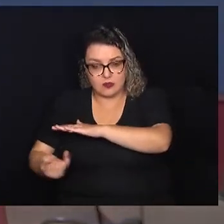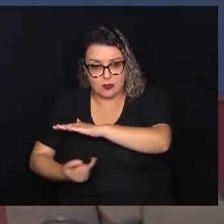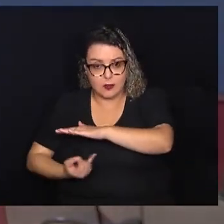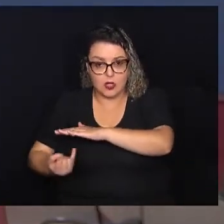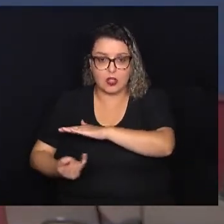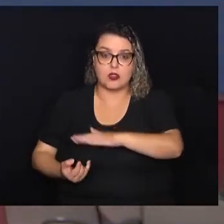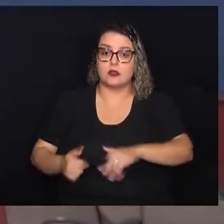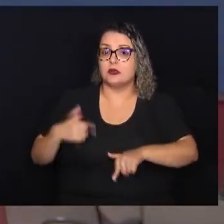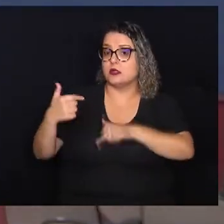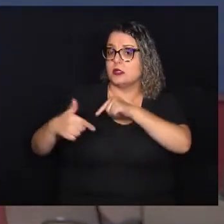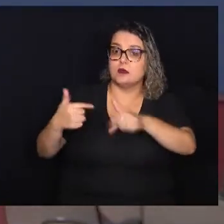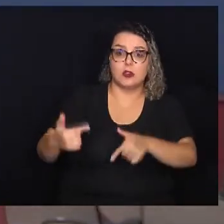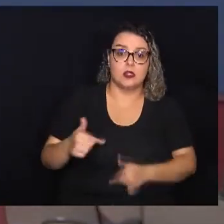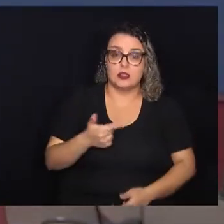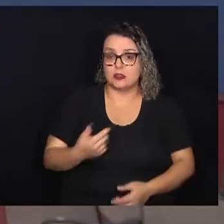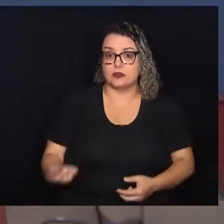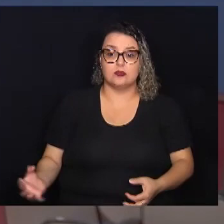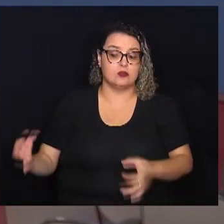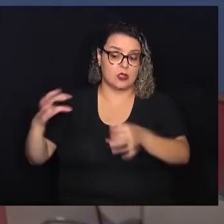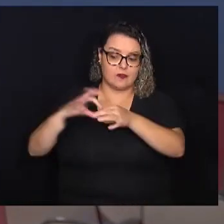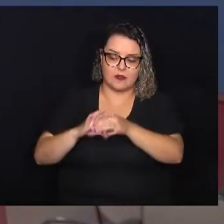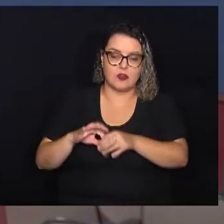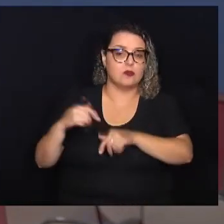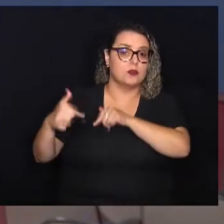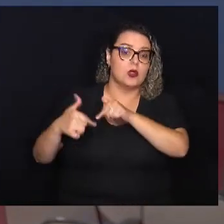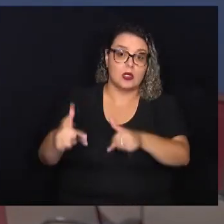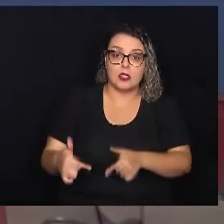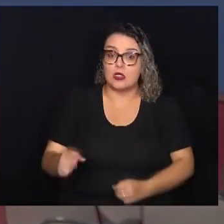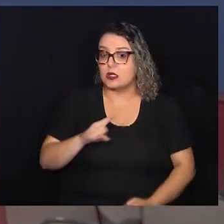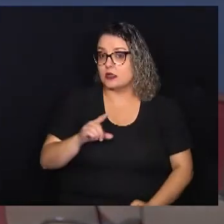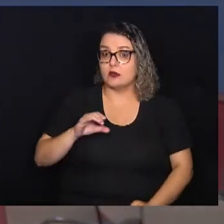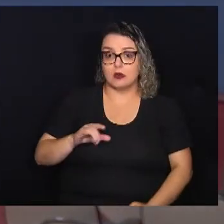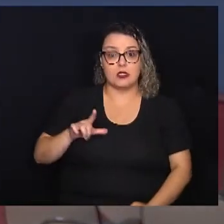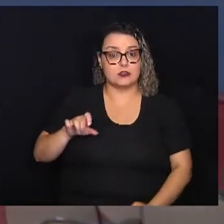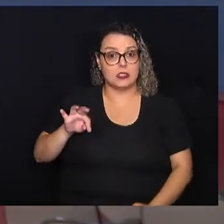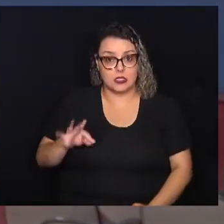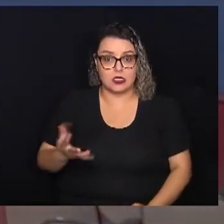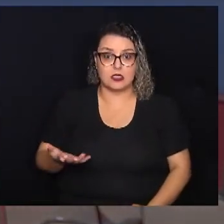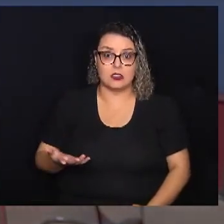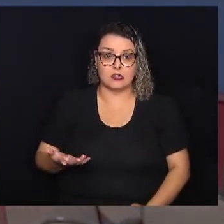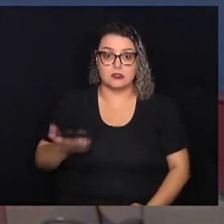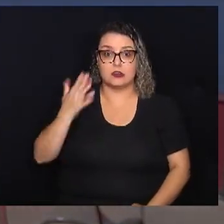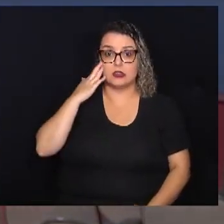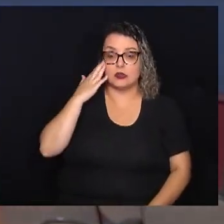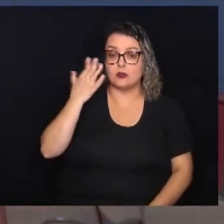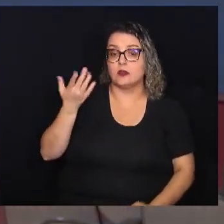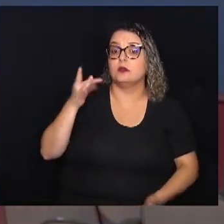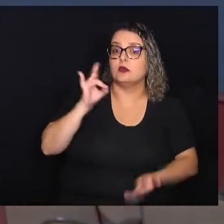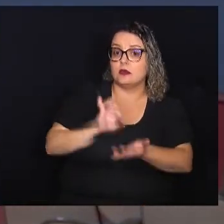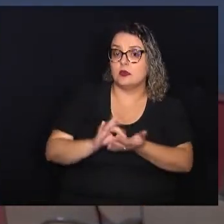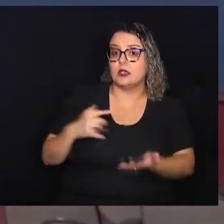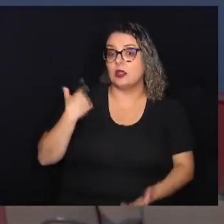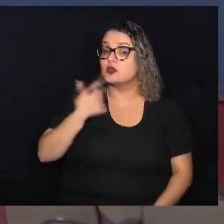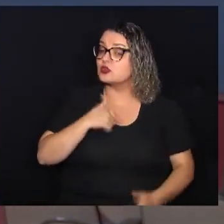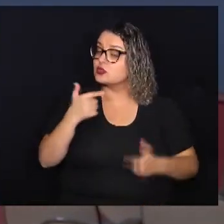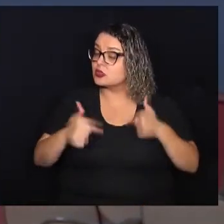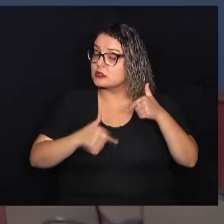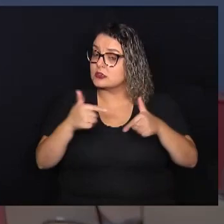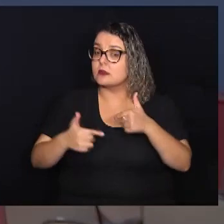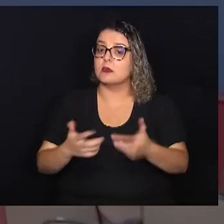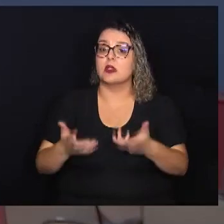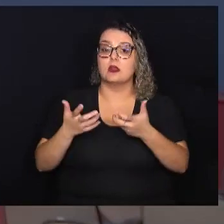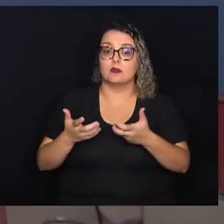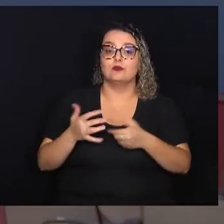que não têm vínculos trabalhistas, não são CLT, entendeu? Então, na verdade, a gente está querendo trabalhar isso a partir do